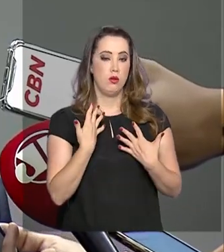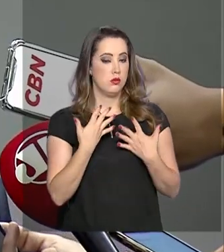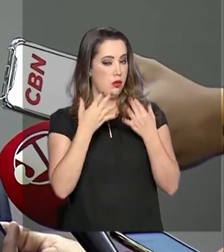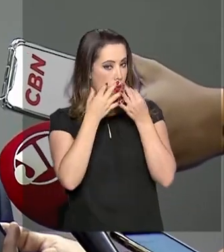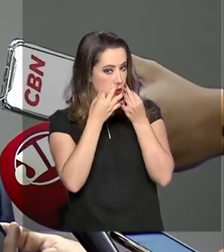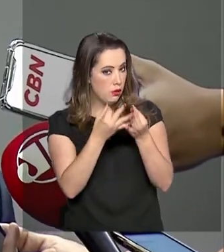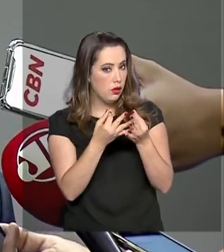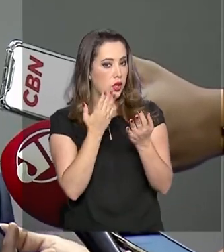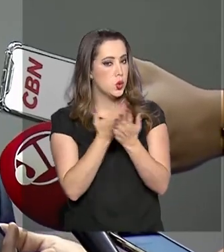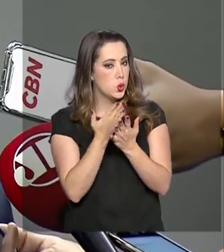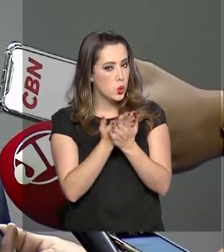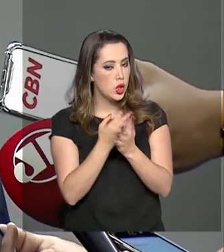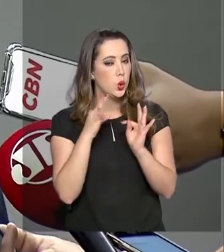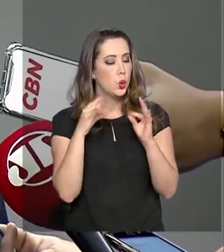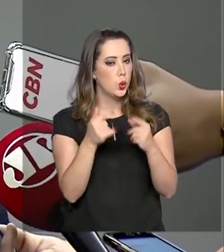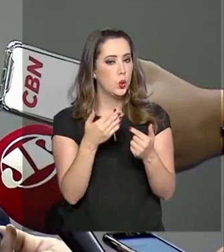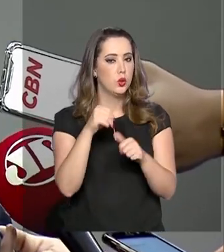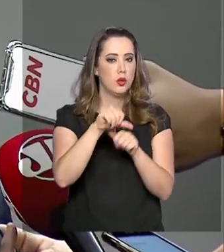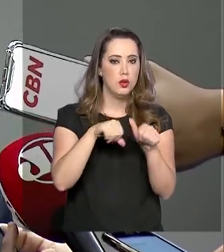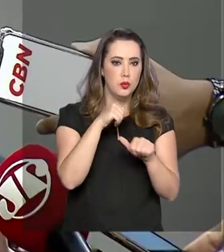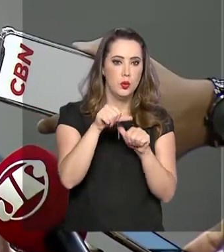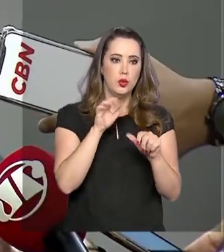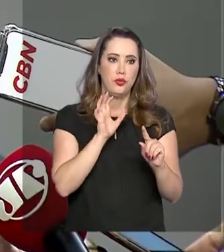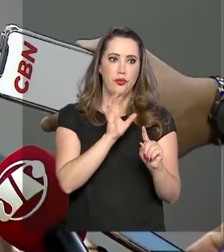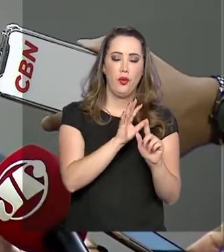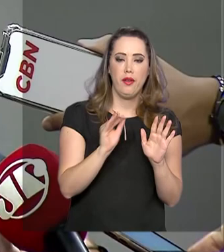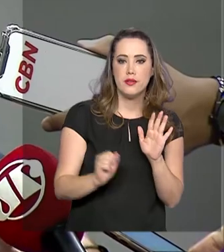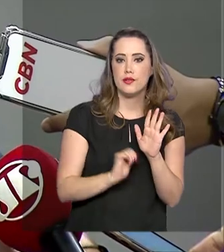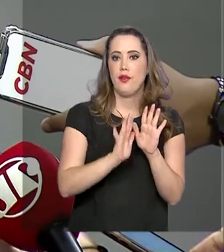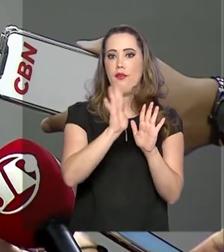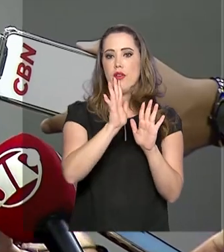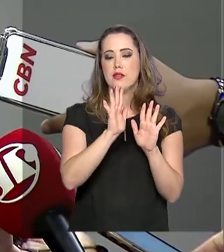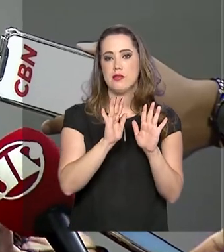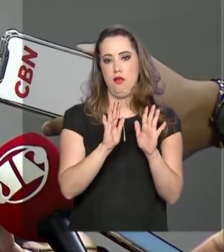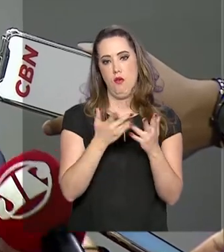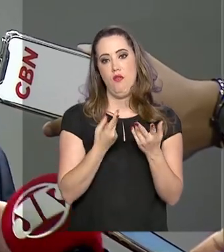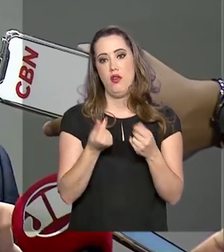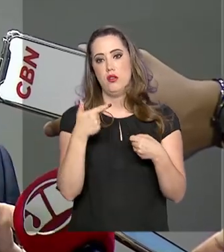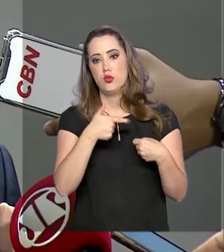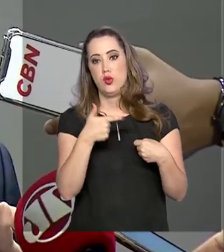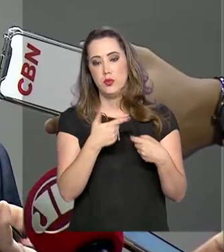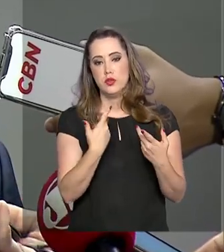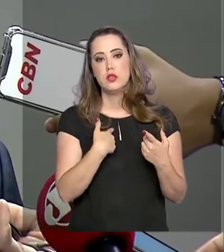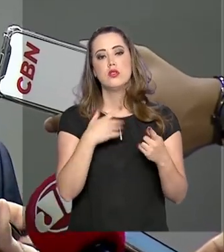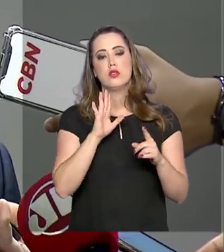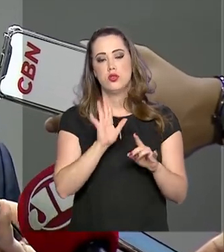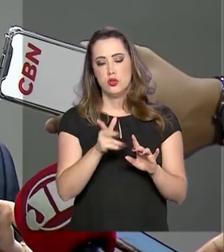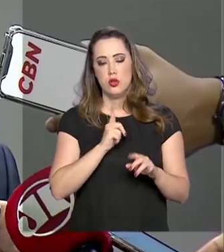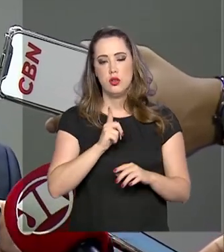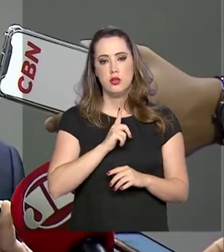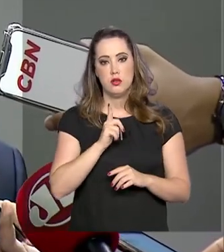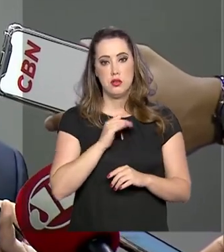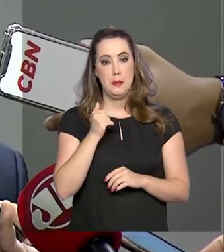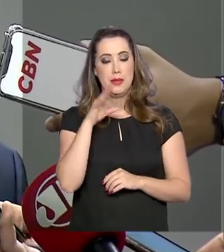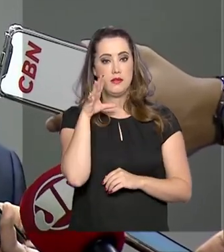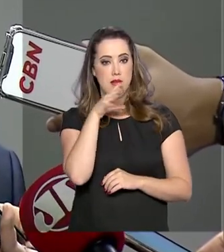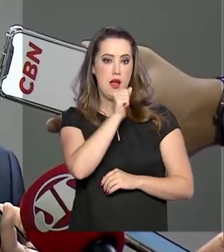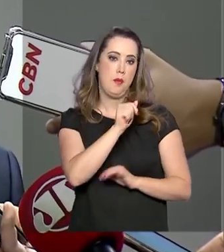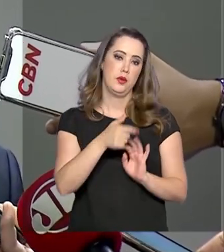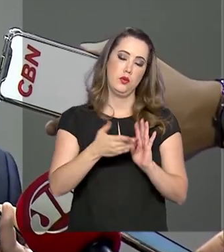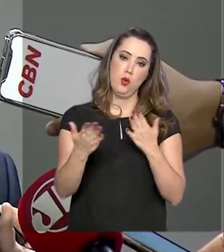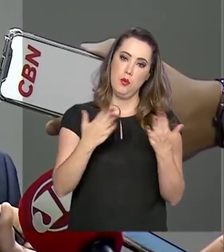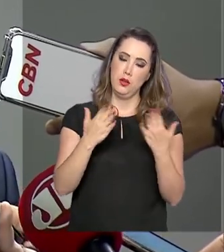os movimentos que impliquem pressões inflacionárias. No caso de preço de combustíveis, nós já tivemos até uma reação mais rápida do que